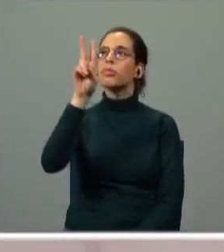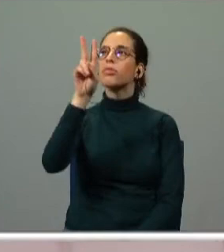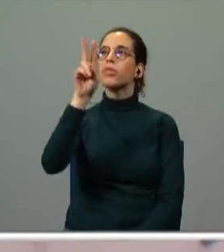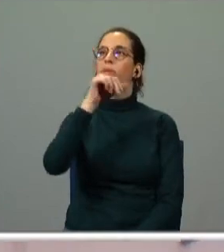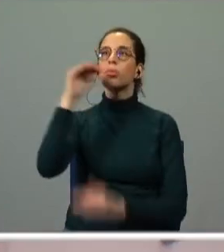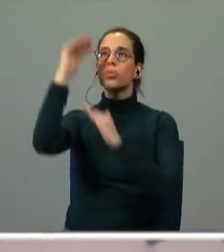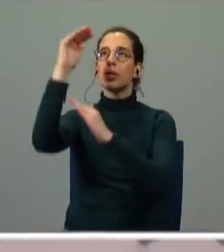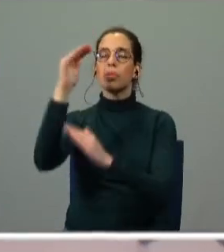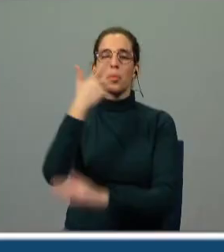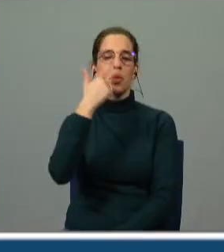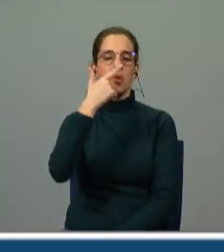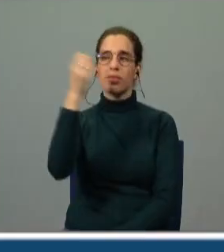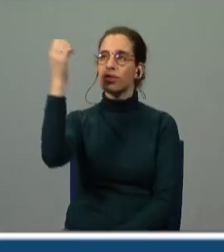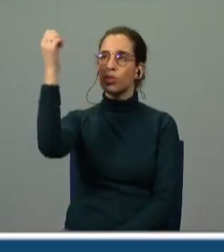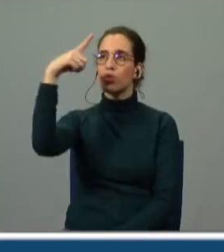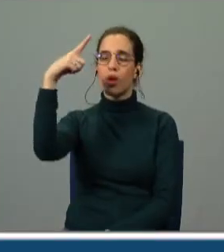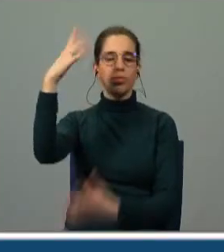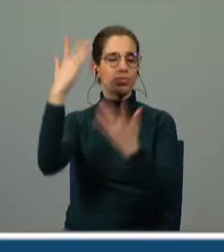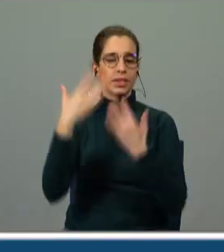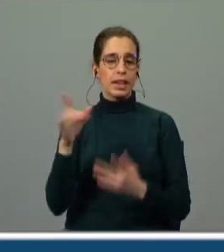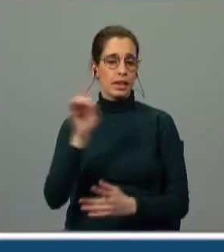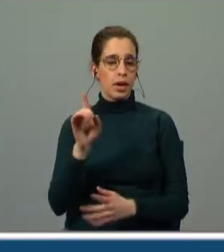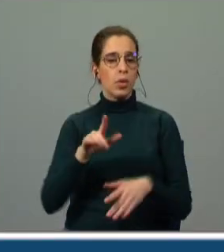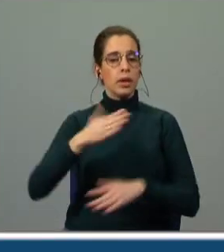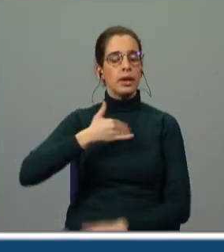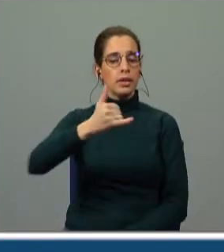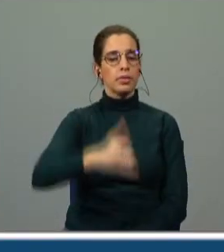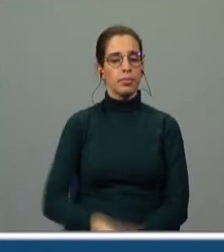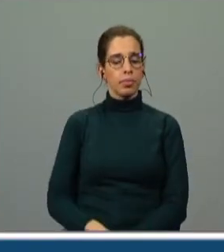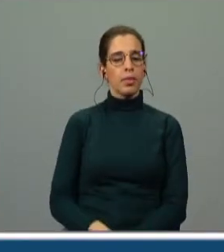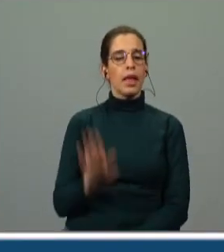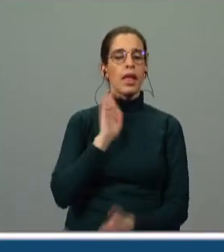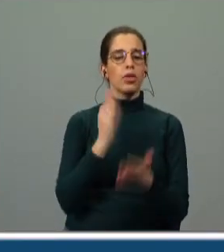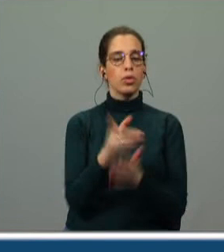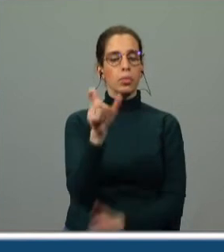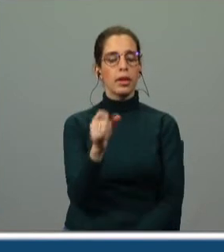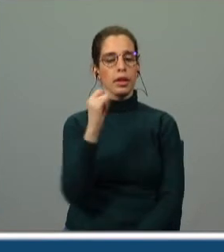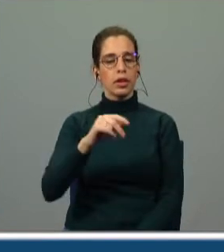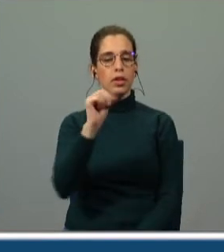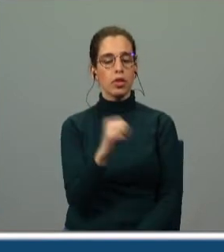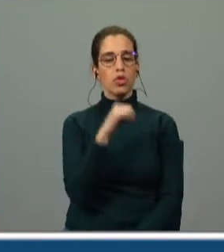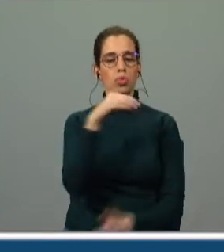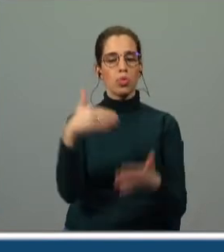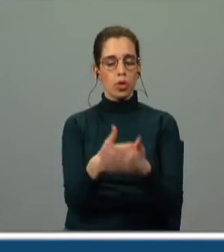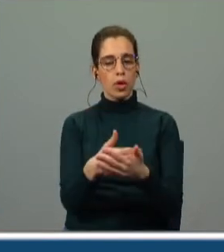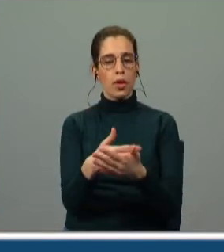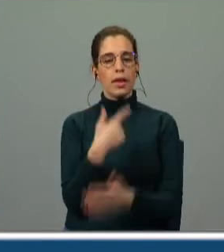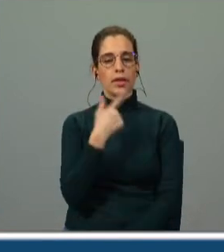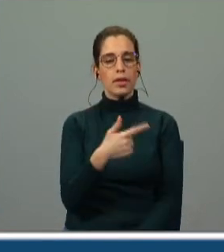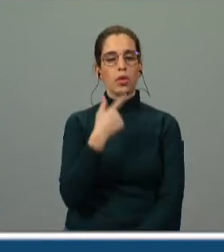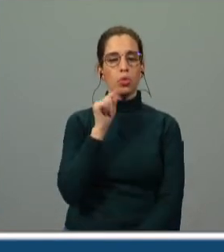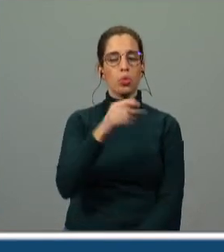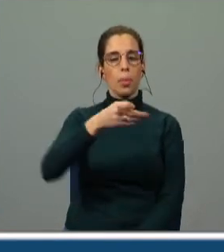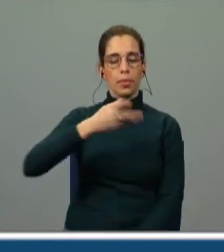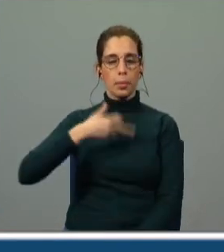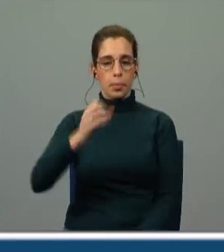tivesse brilhado e a seguir temos as últimas palavras de Inês ela morreu a pronunciar o nome de Pedro